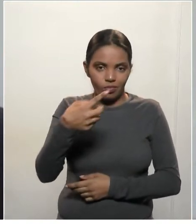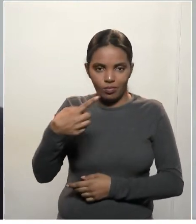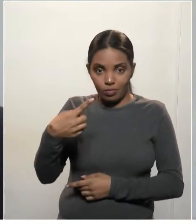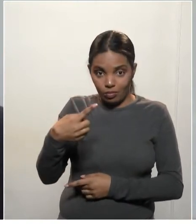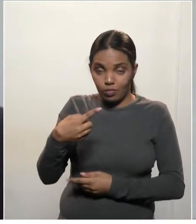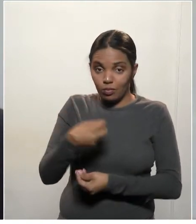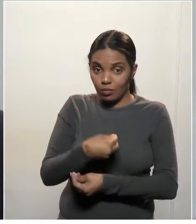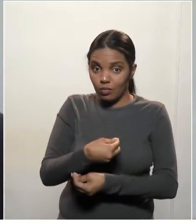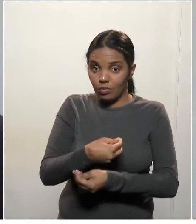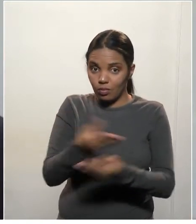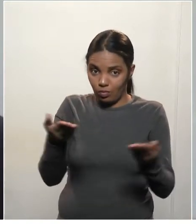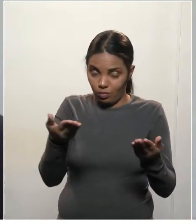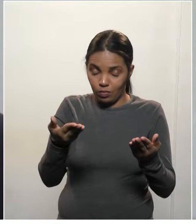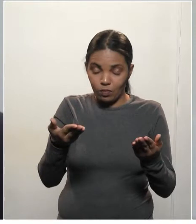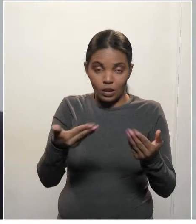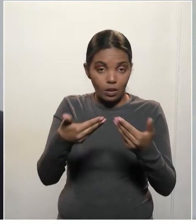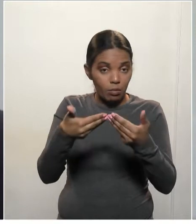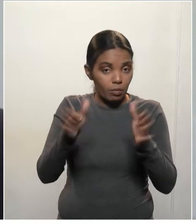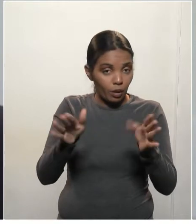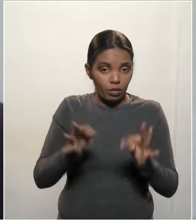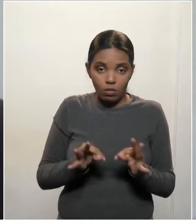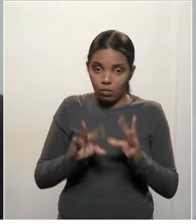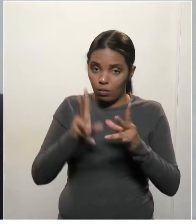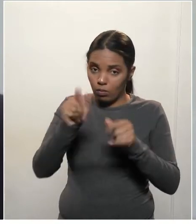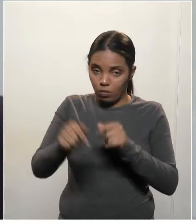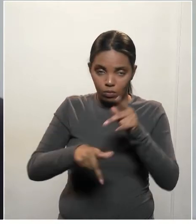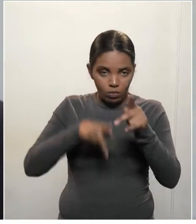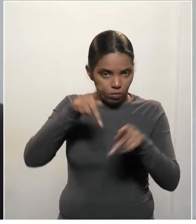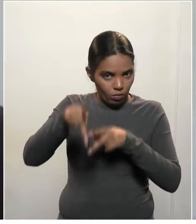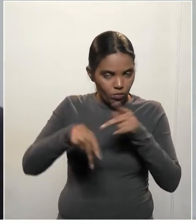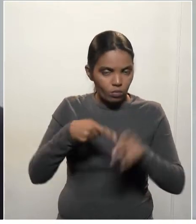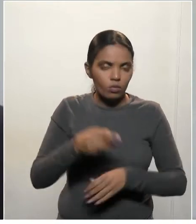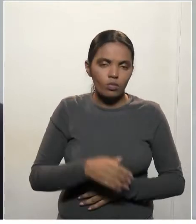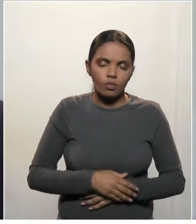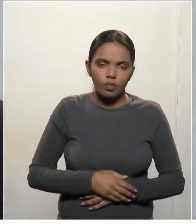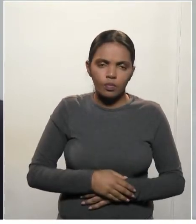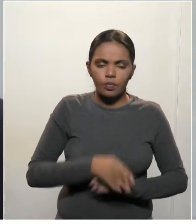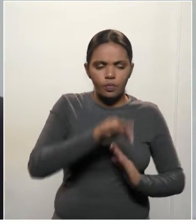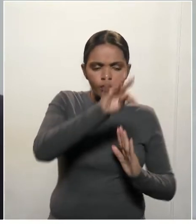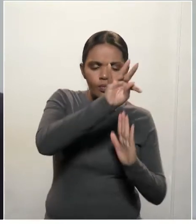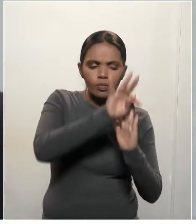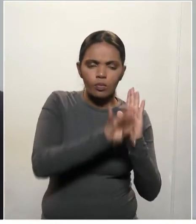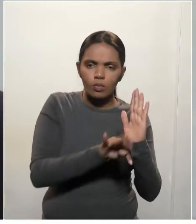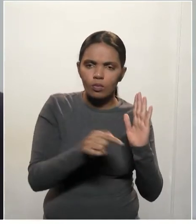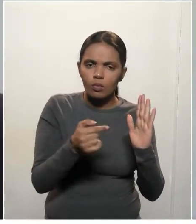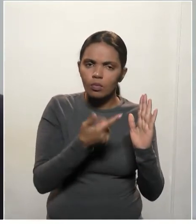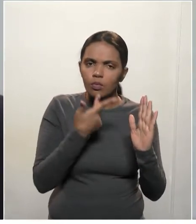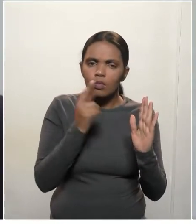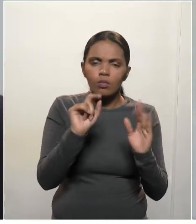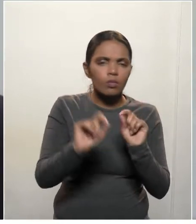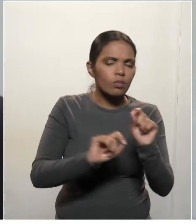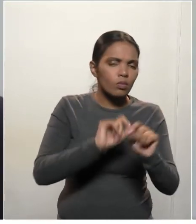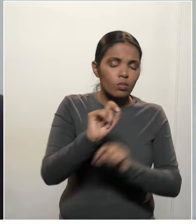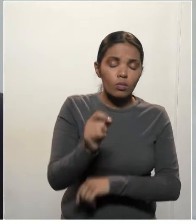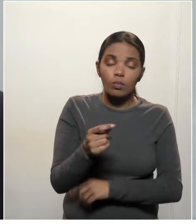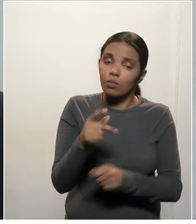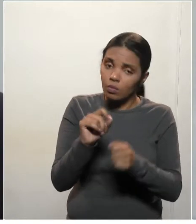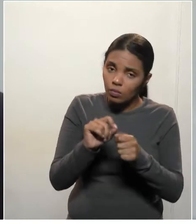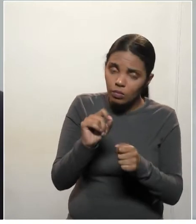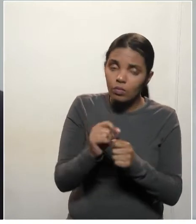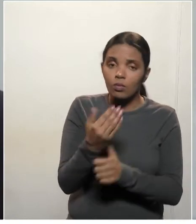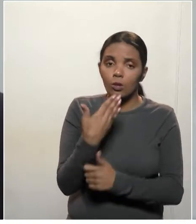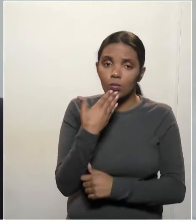tornada pública para toda a população, fazendo um pedido às